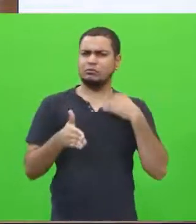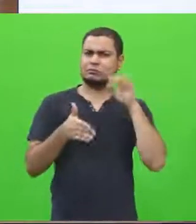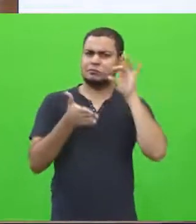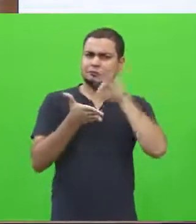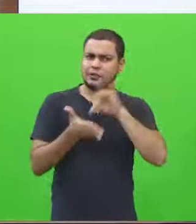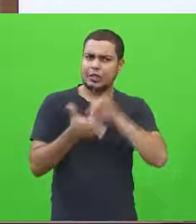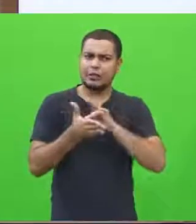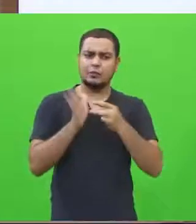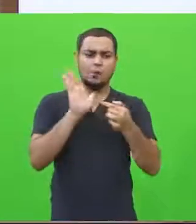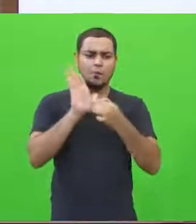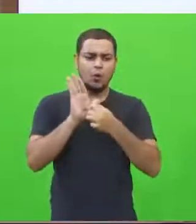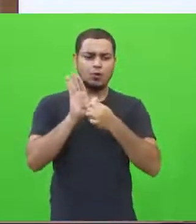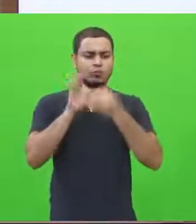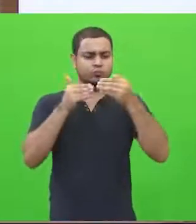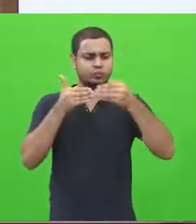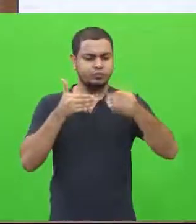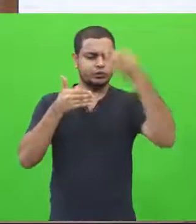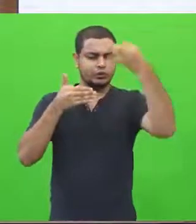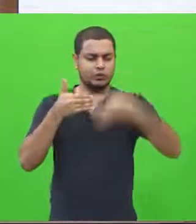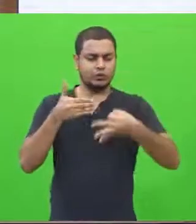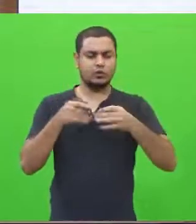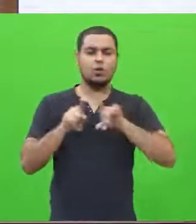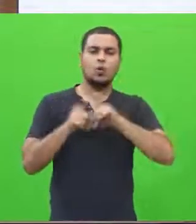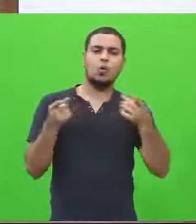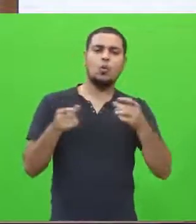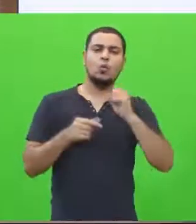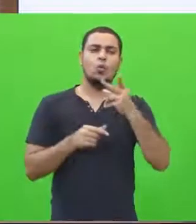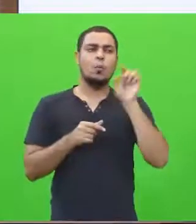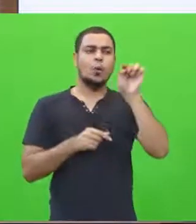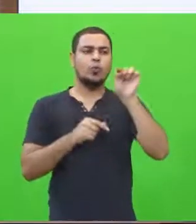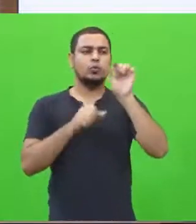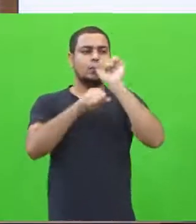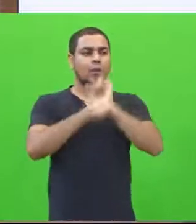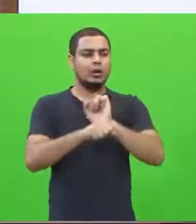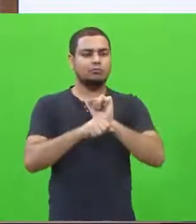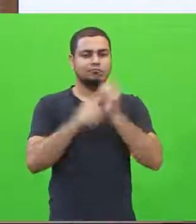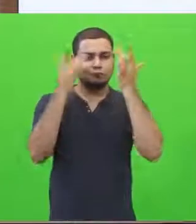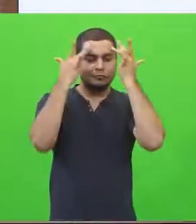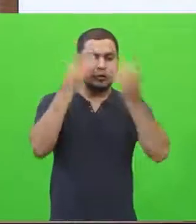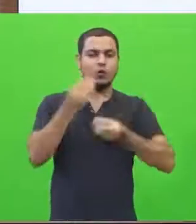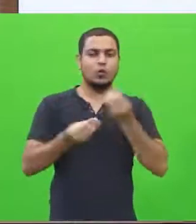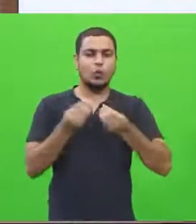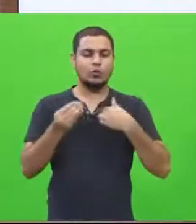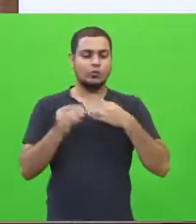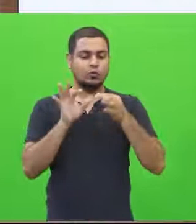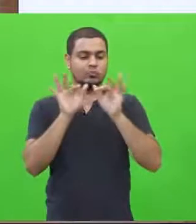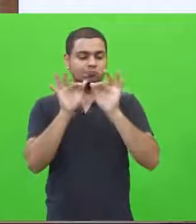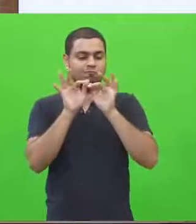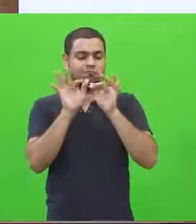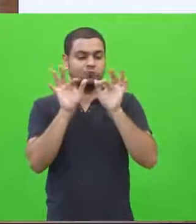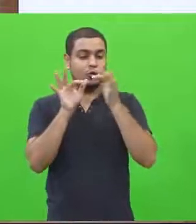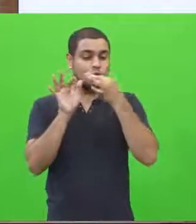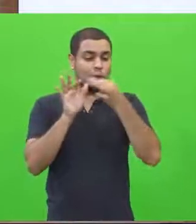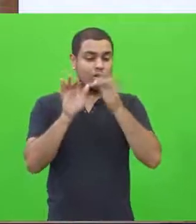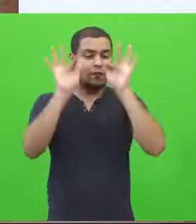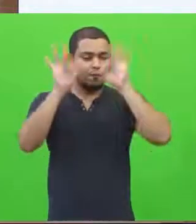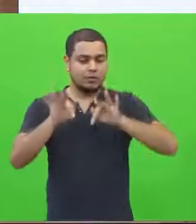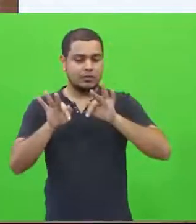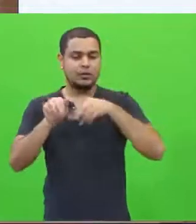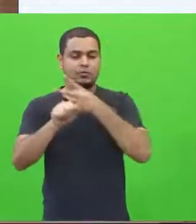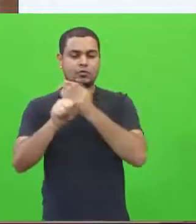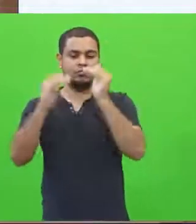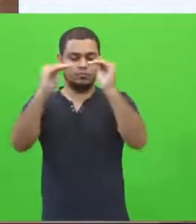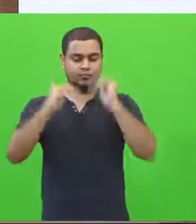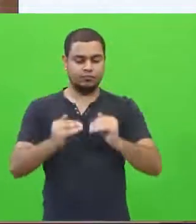Será que ele segue aquela completude da minha mensagem? Será que não? Eu encerrei? Vou iniciar um outro aspecto